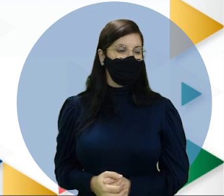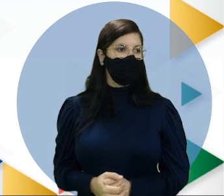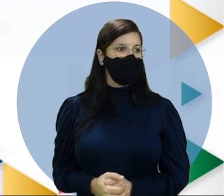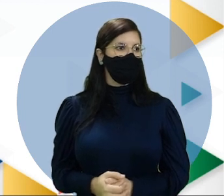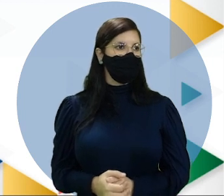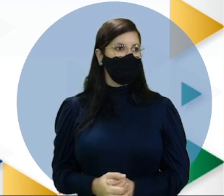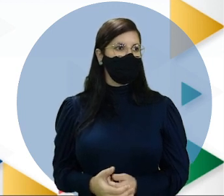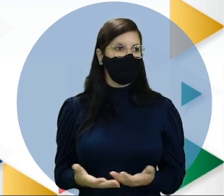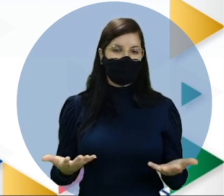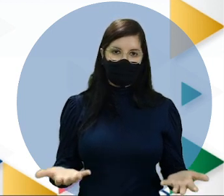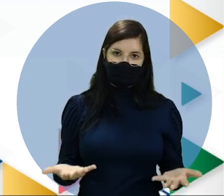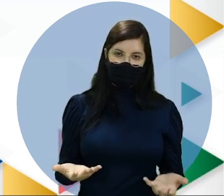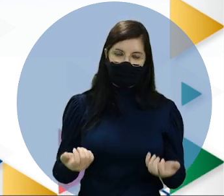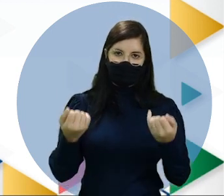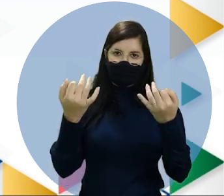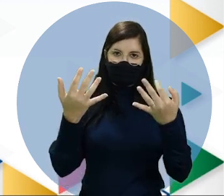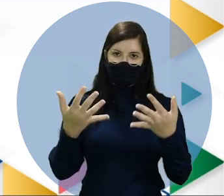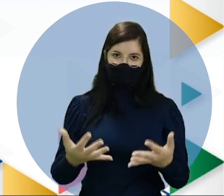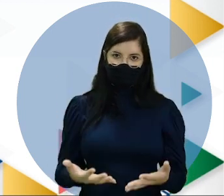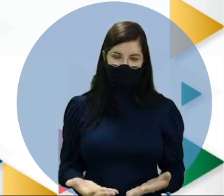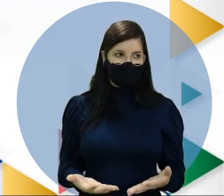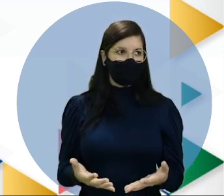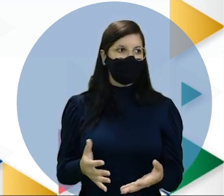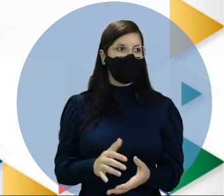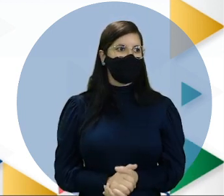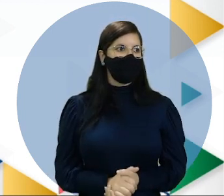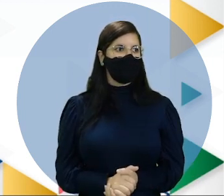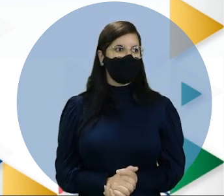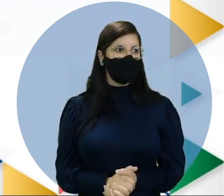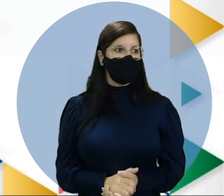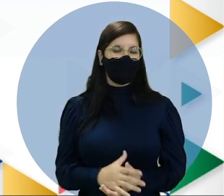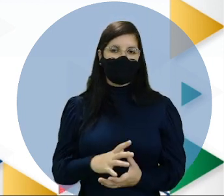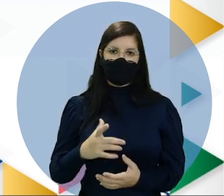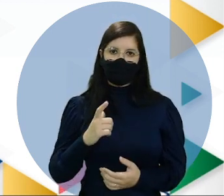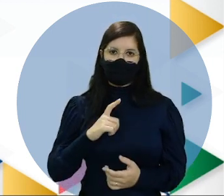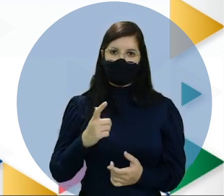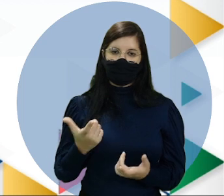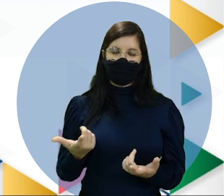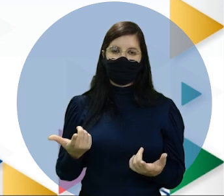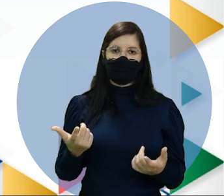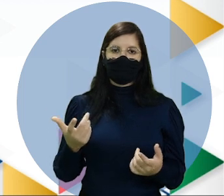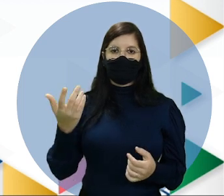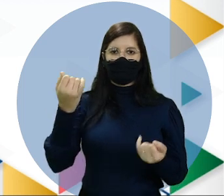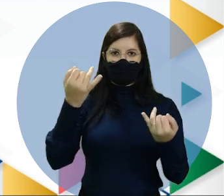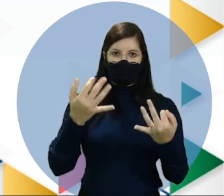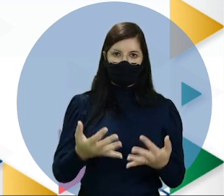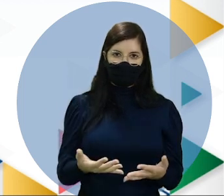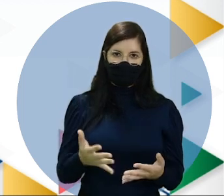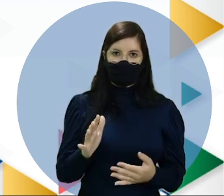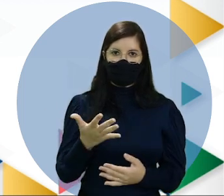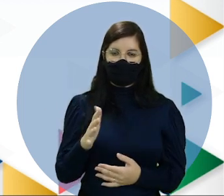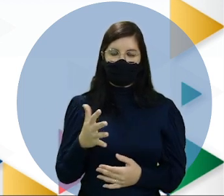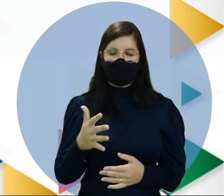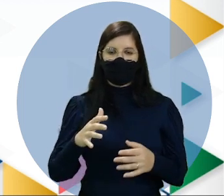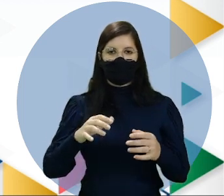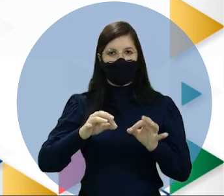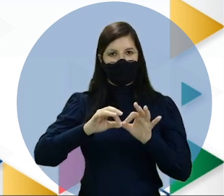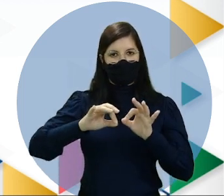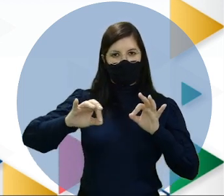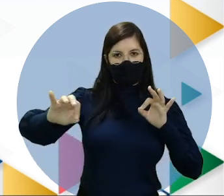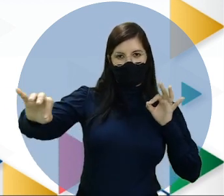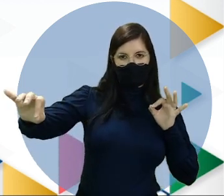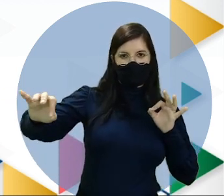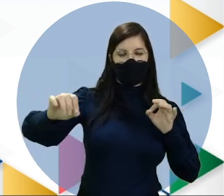Bom, falando ali do continente africano. Quando se fala do continente africano, eu tenho ali com a extensão e